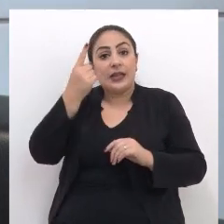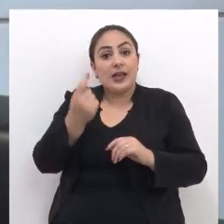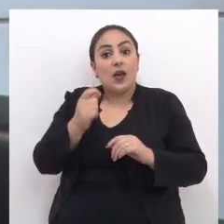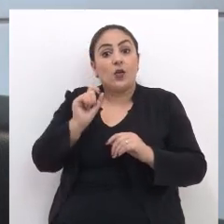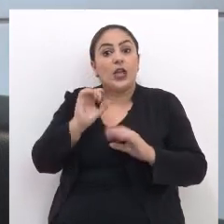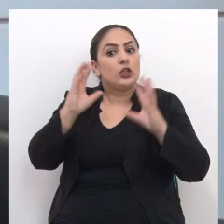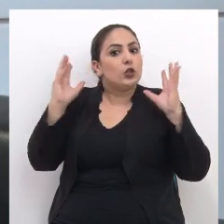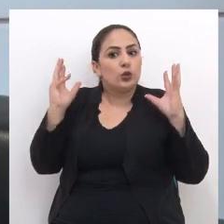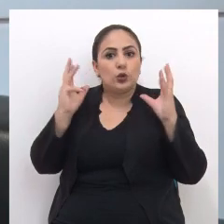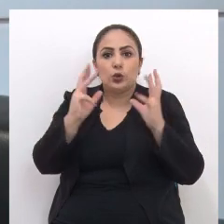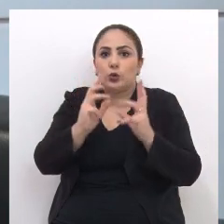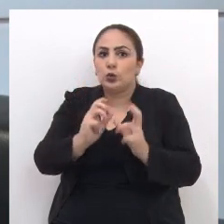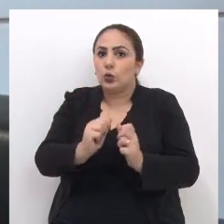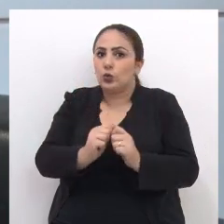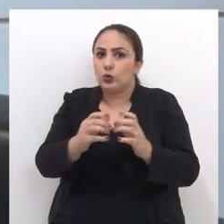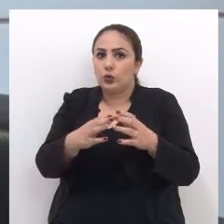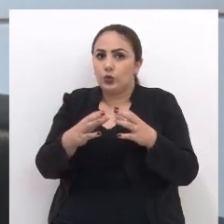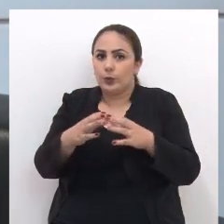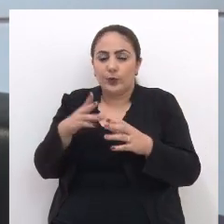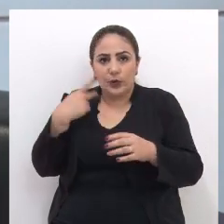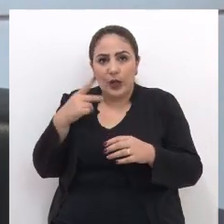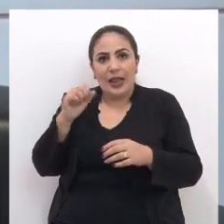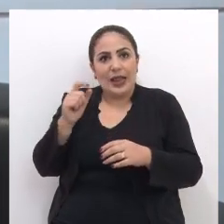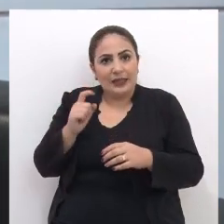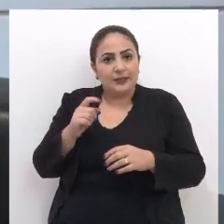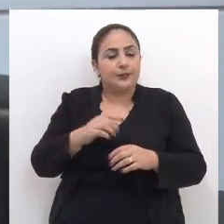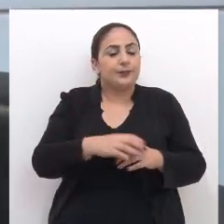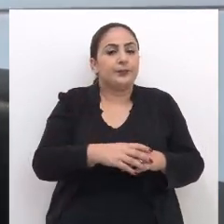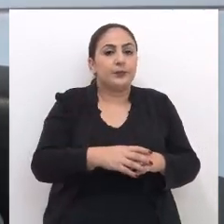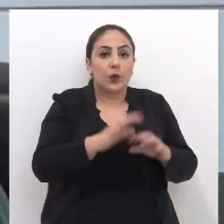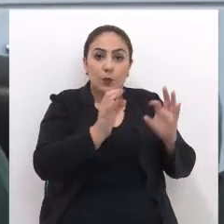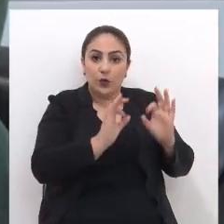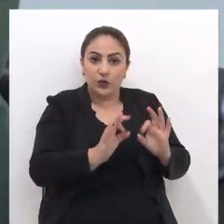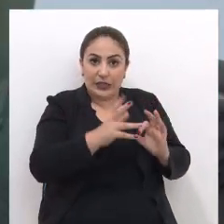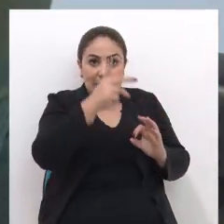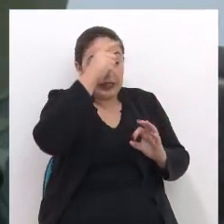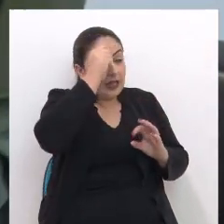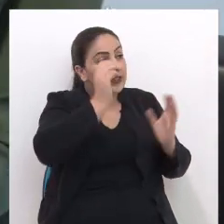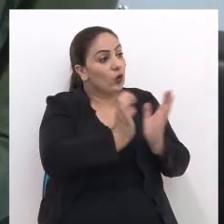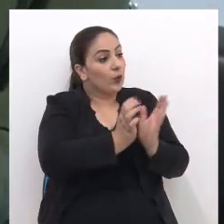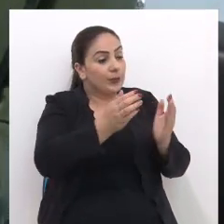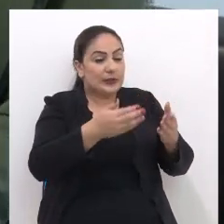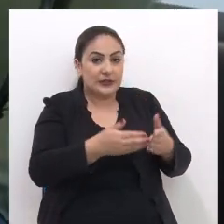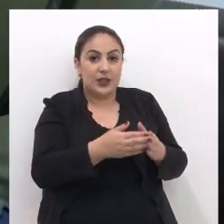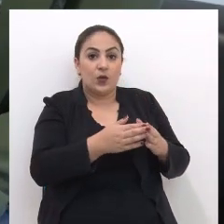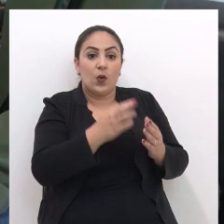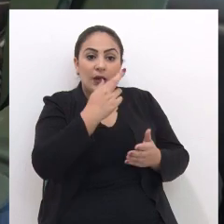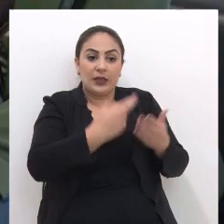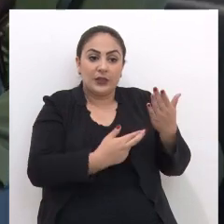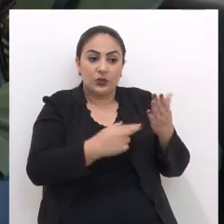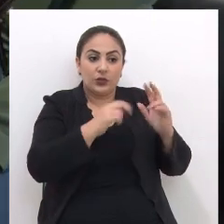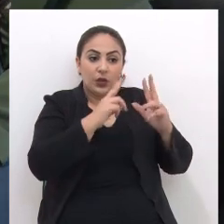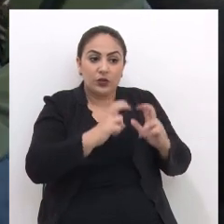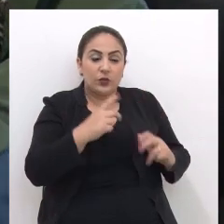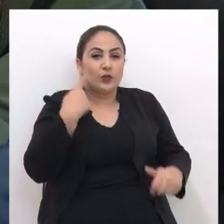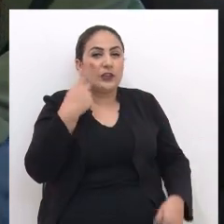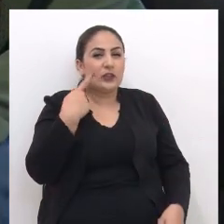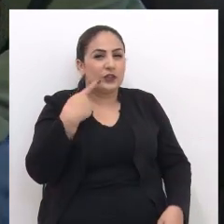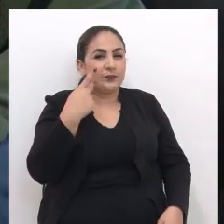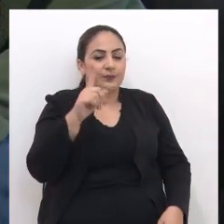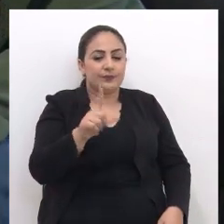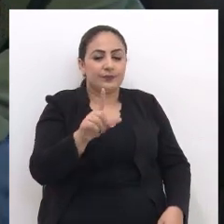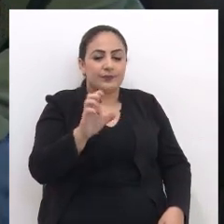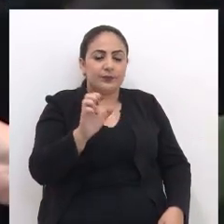para todos os públicos Vereador Alex O projeto, ele estava em análise na comissão O relator da matéria, o